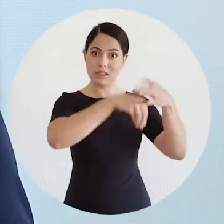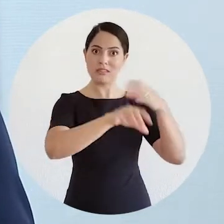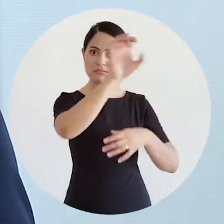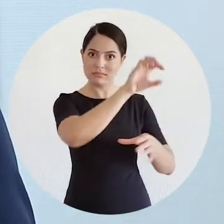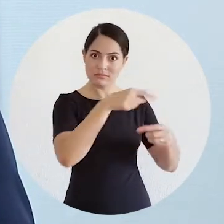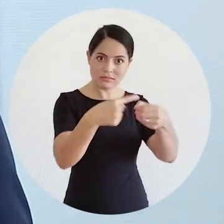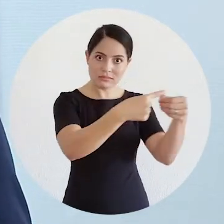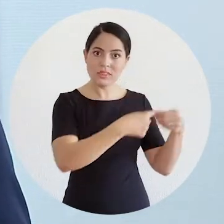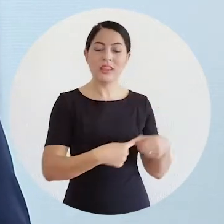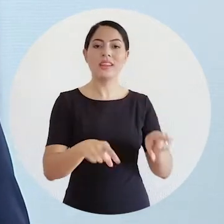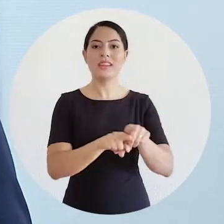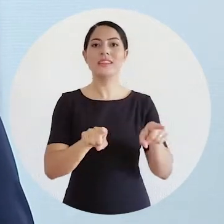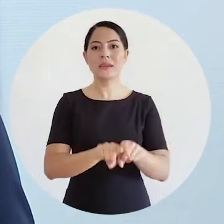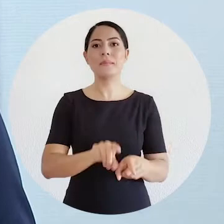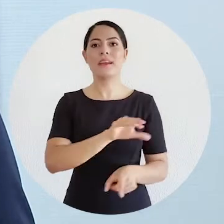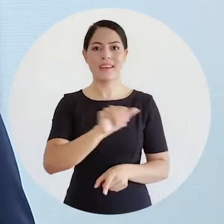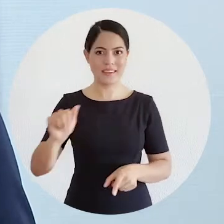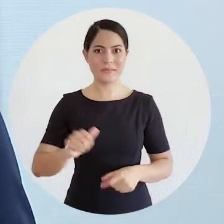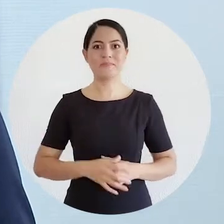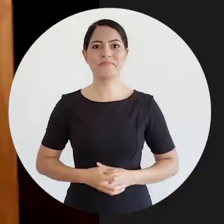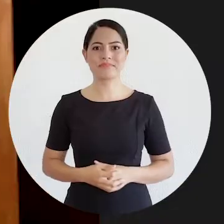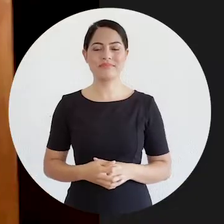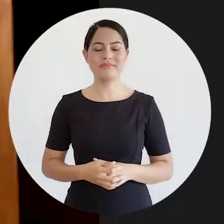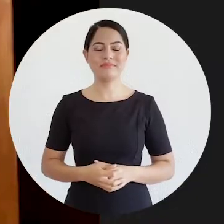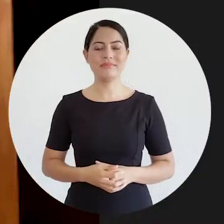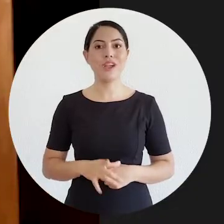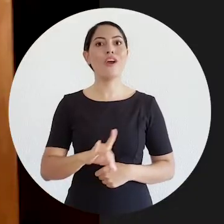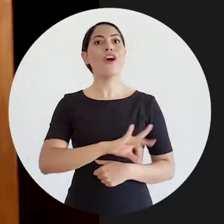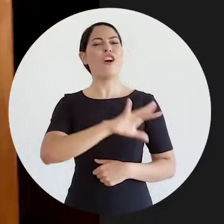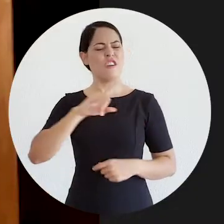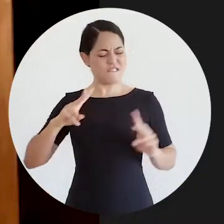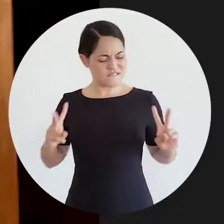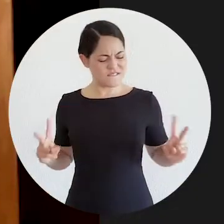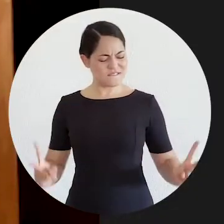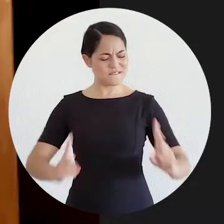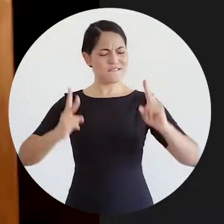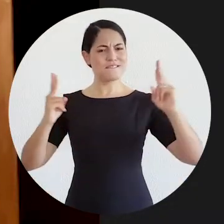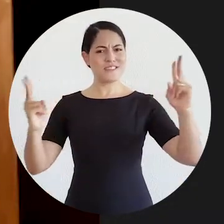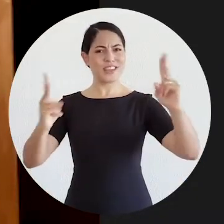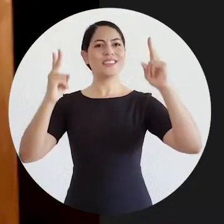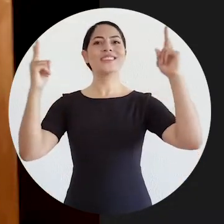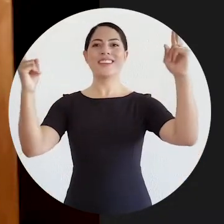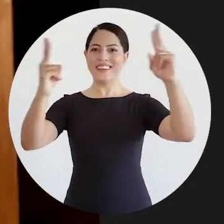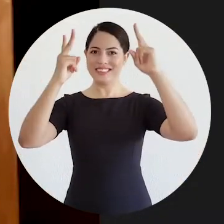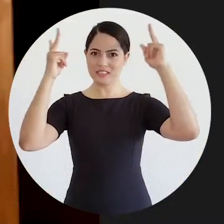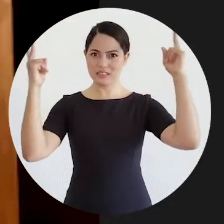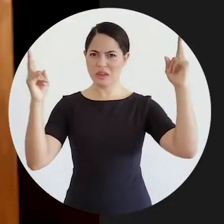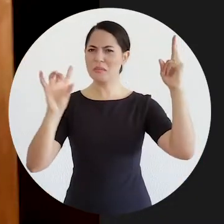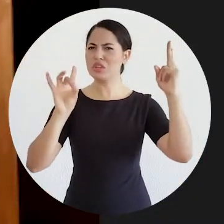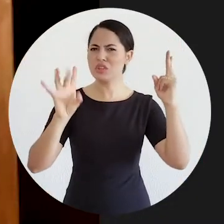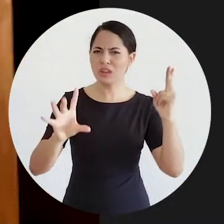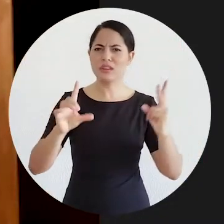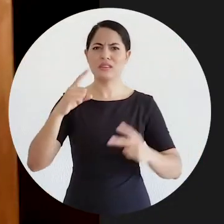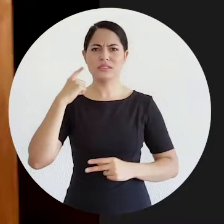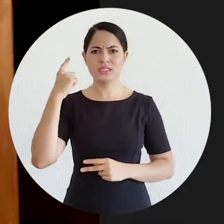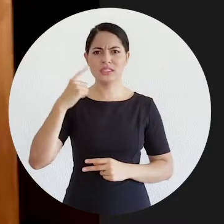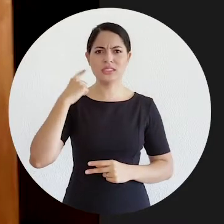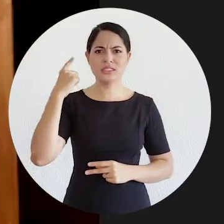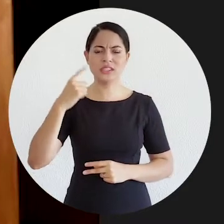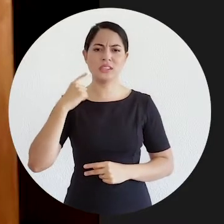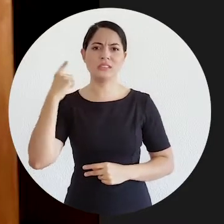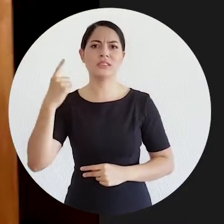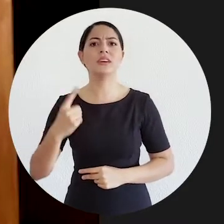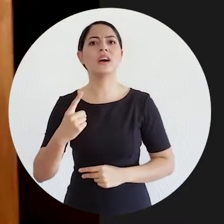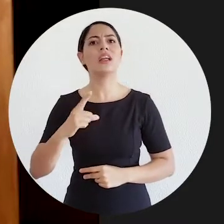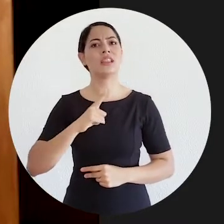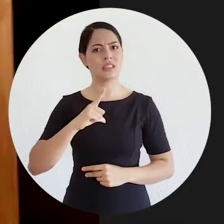subseções e caixas de assistência. Foi um dia de vitória não só para a advocacia